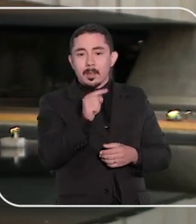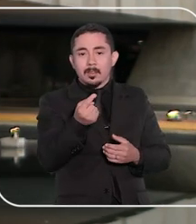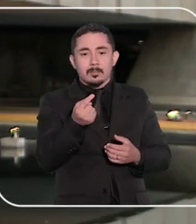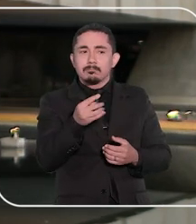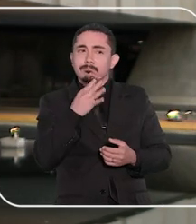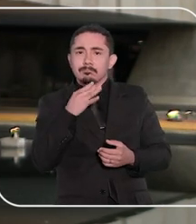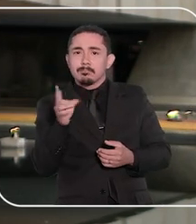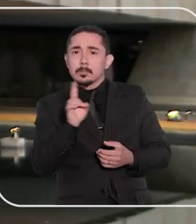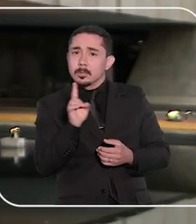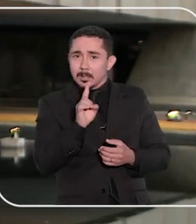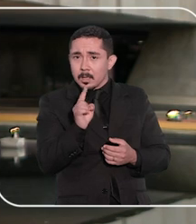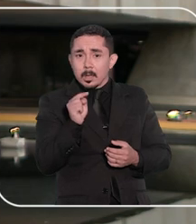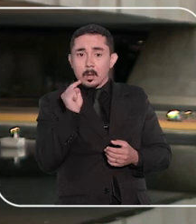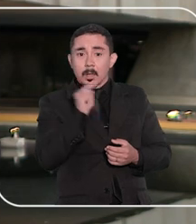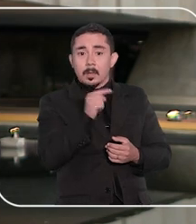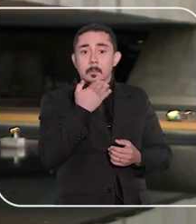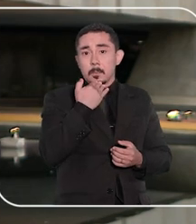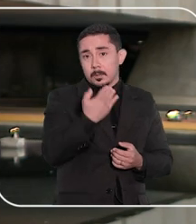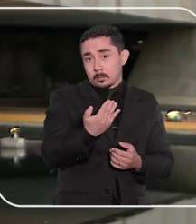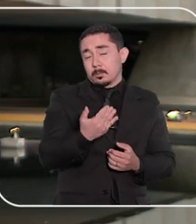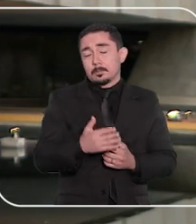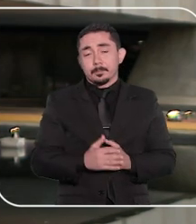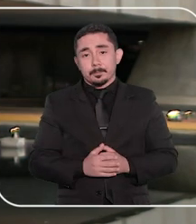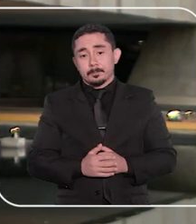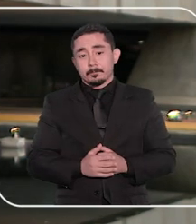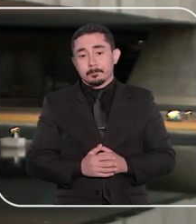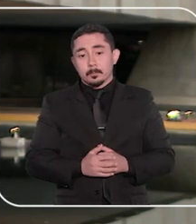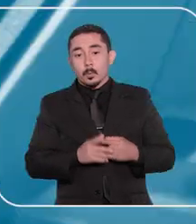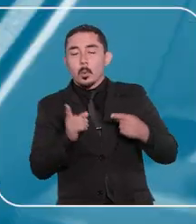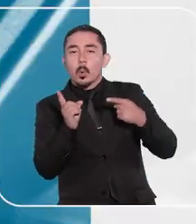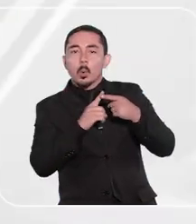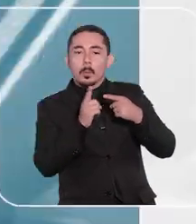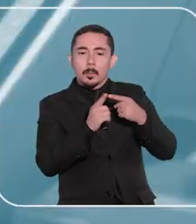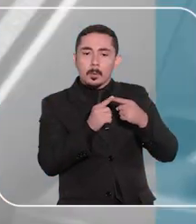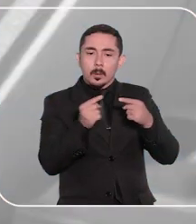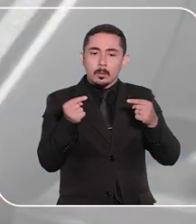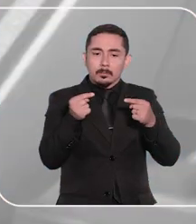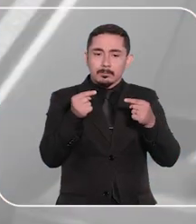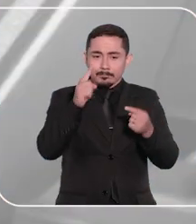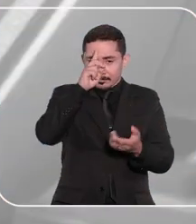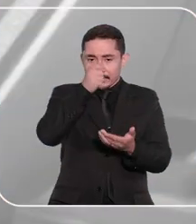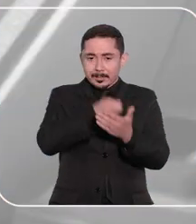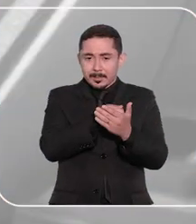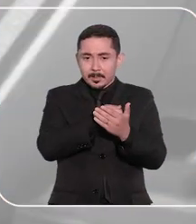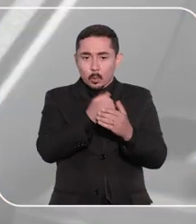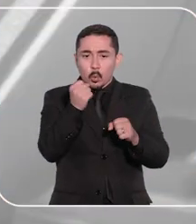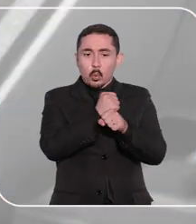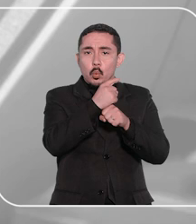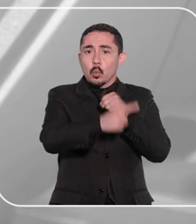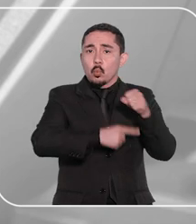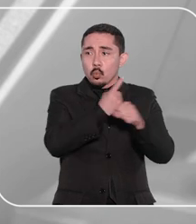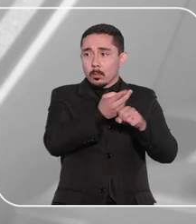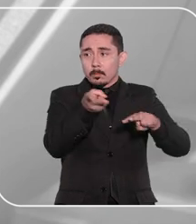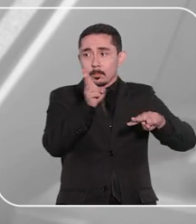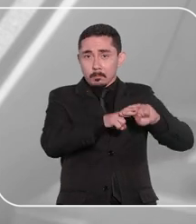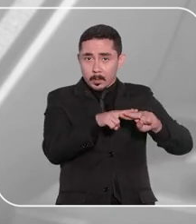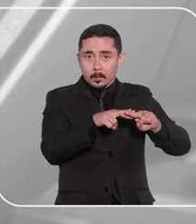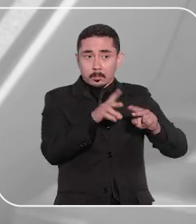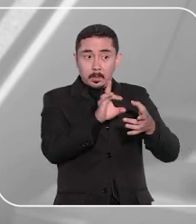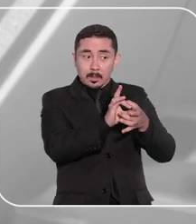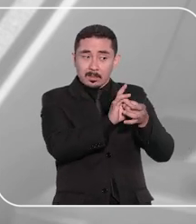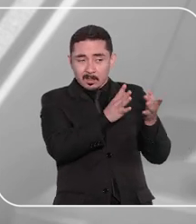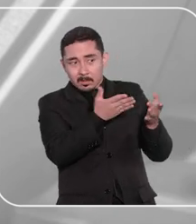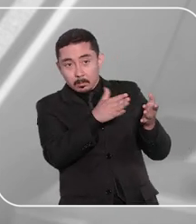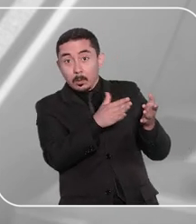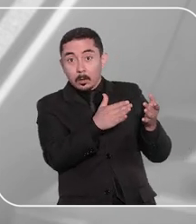da presidência, não conheceu dos pedidos apresentados. O primeiro pré-candidato foi condenado a um ano de reclusão em